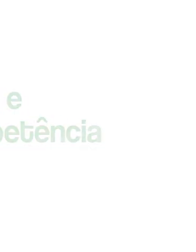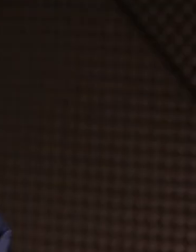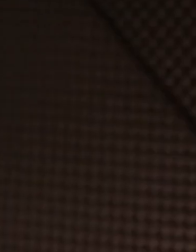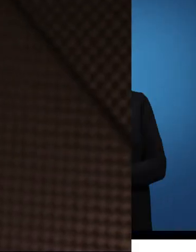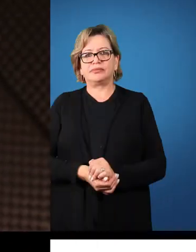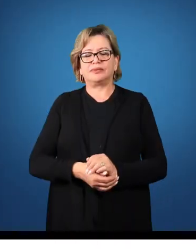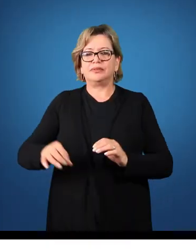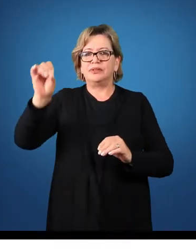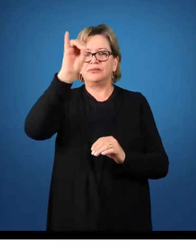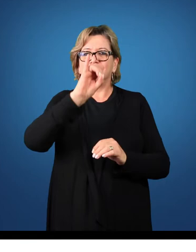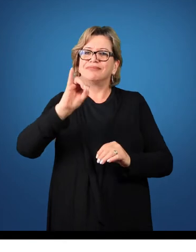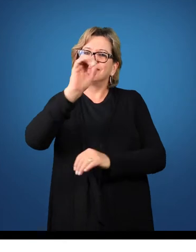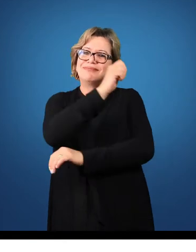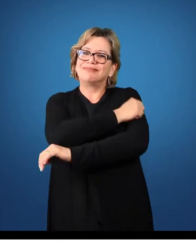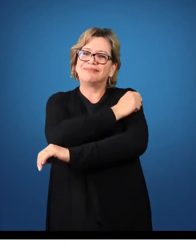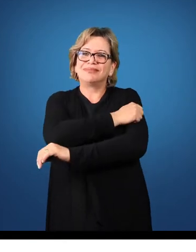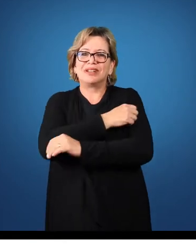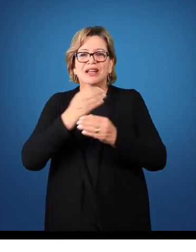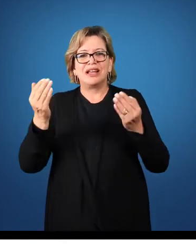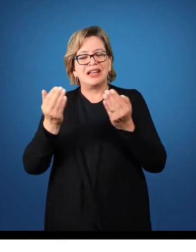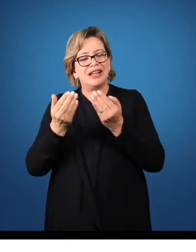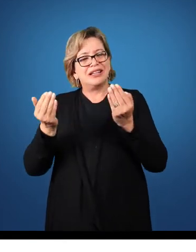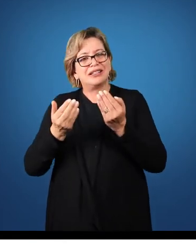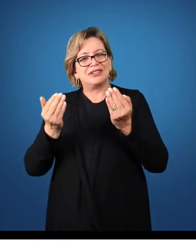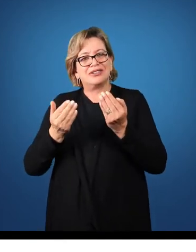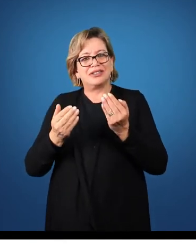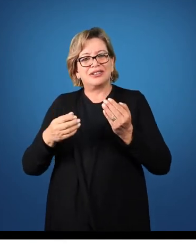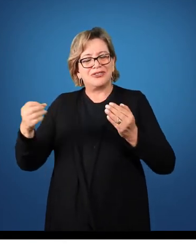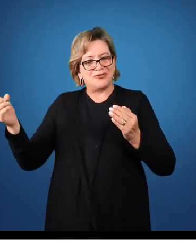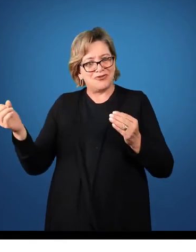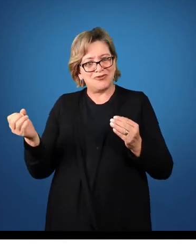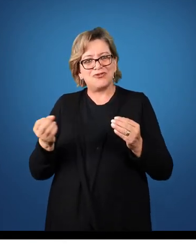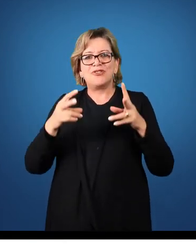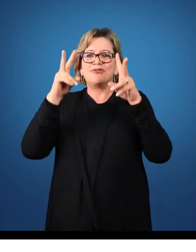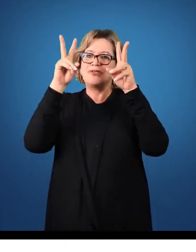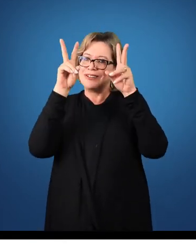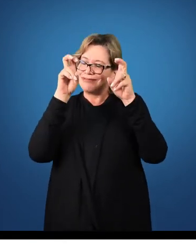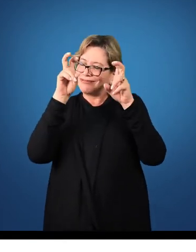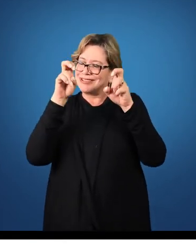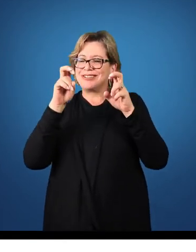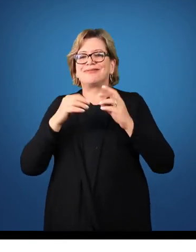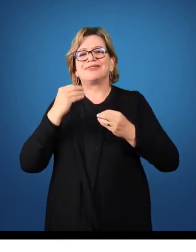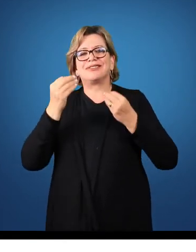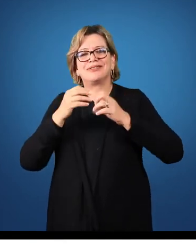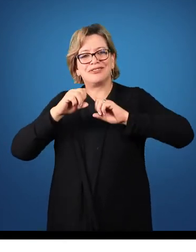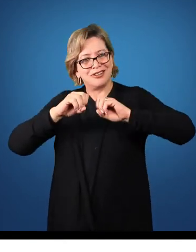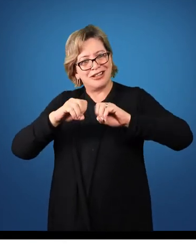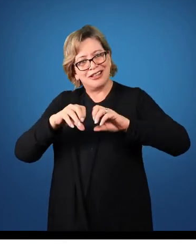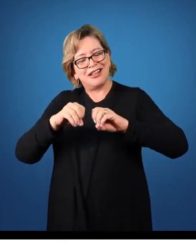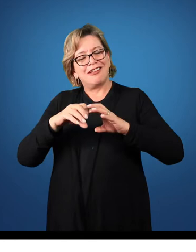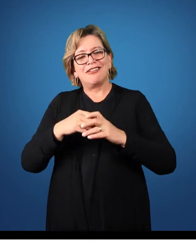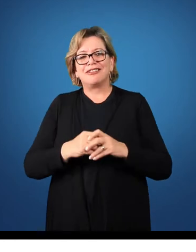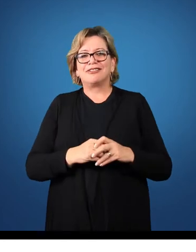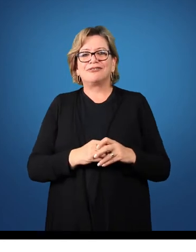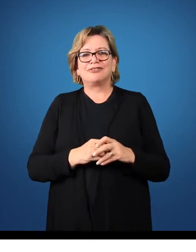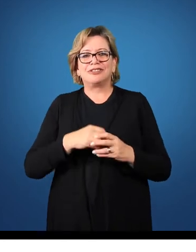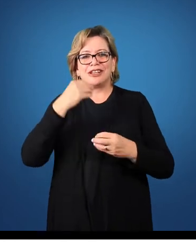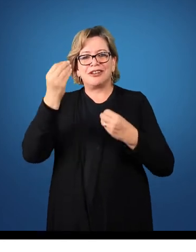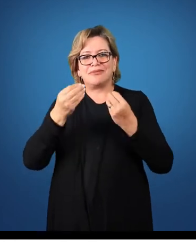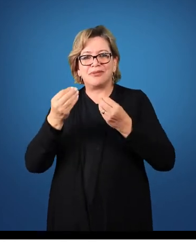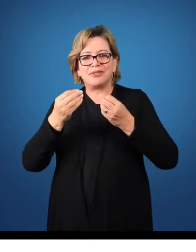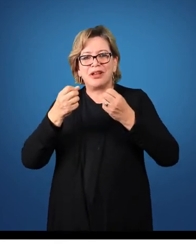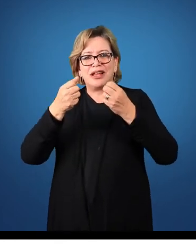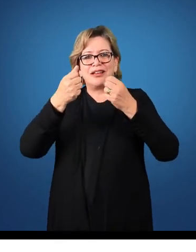Olá alunos, vamos a nossa nova unidade trabalharmos com os